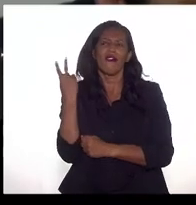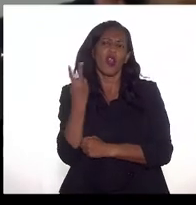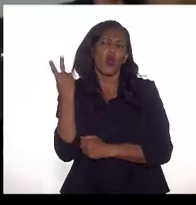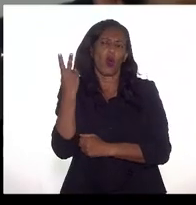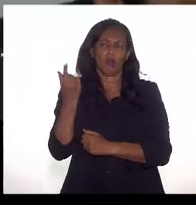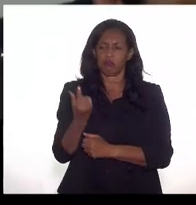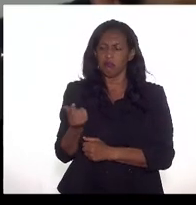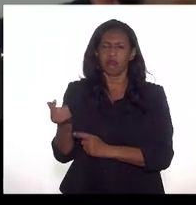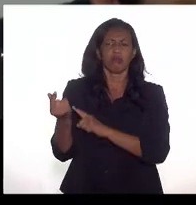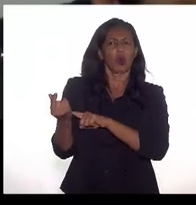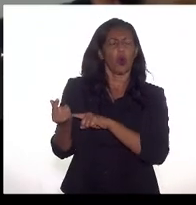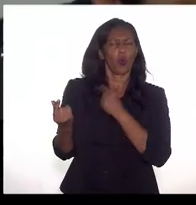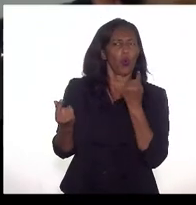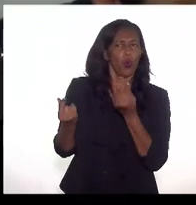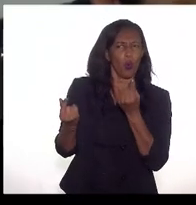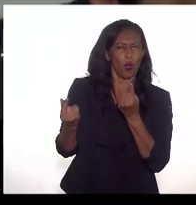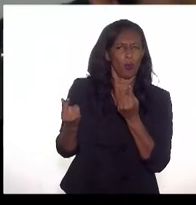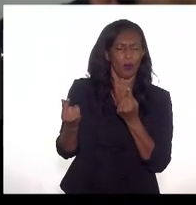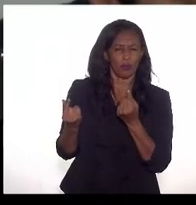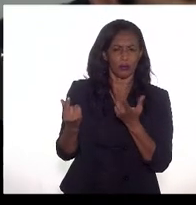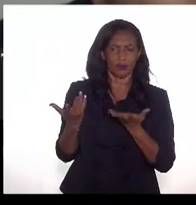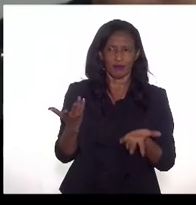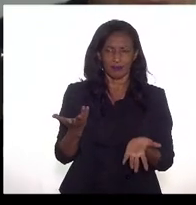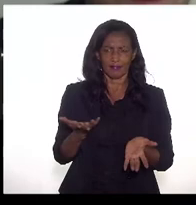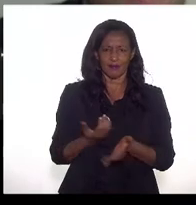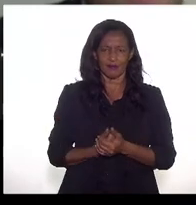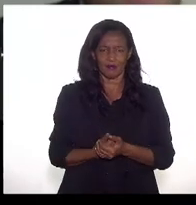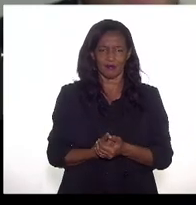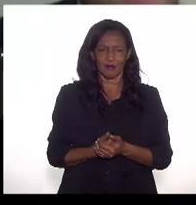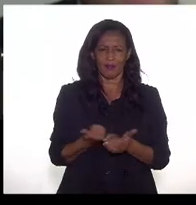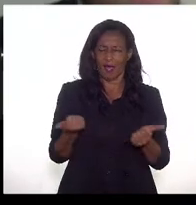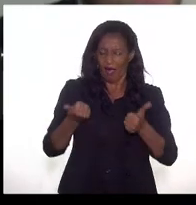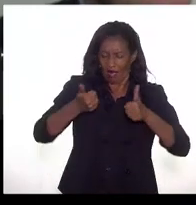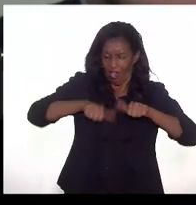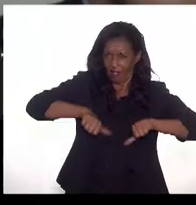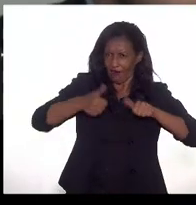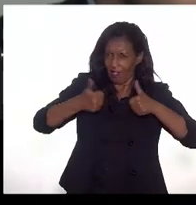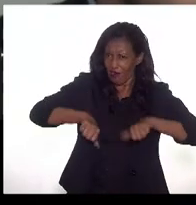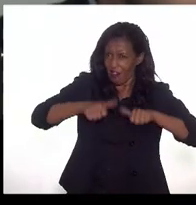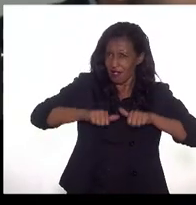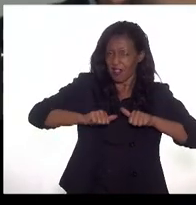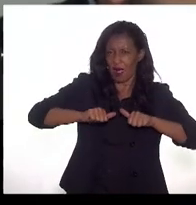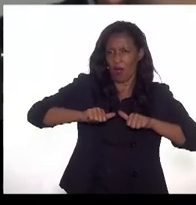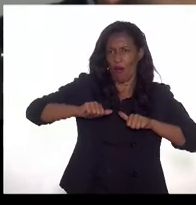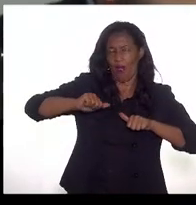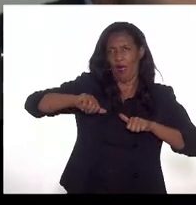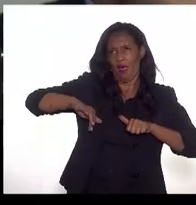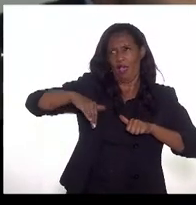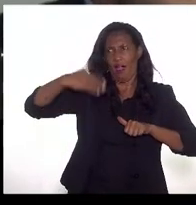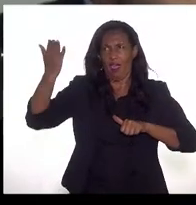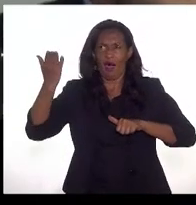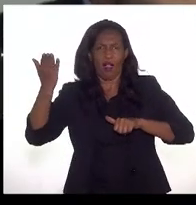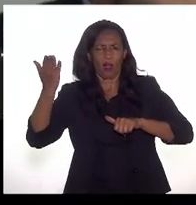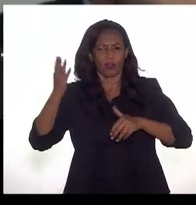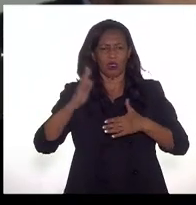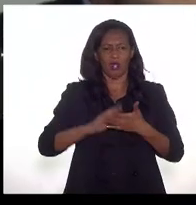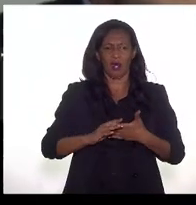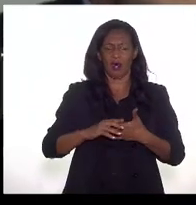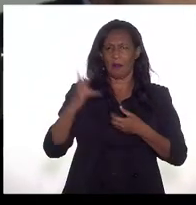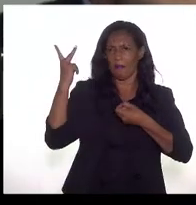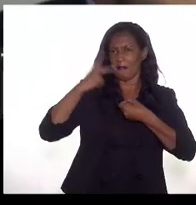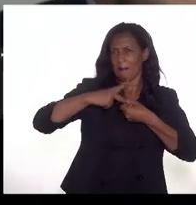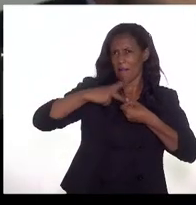metodologia está considerado a variação cambial, está considerado a variação do